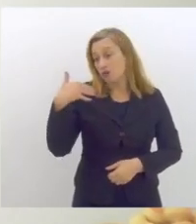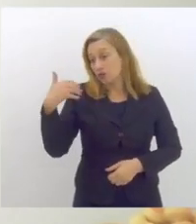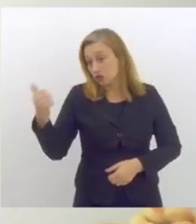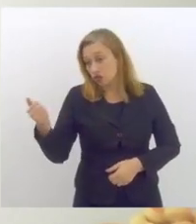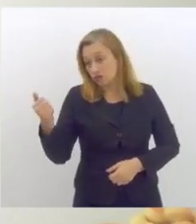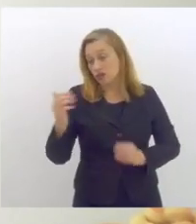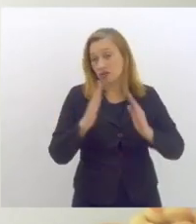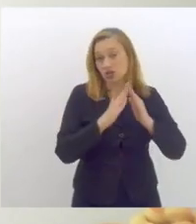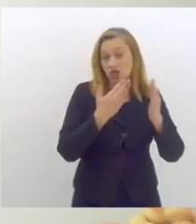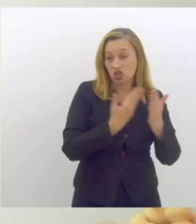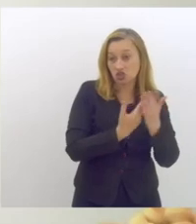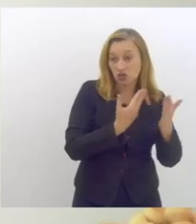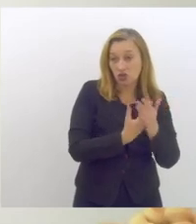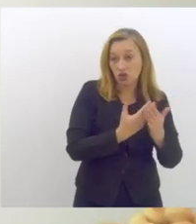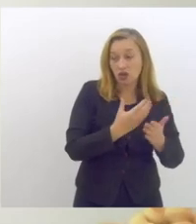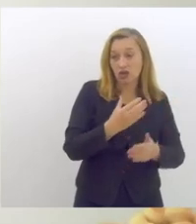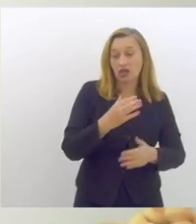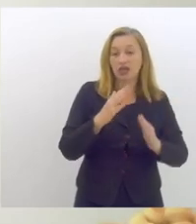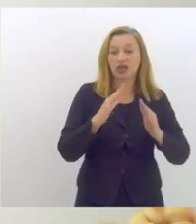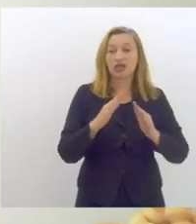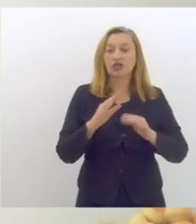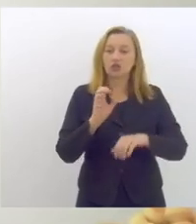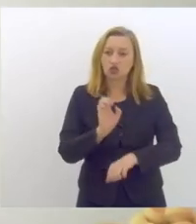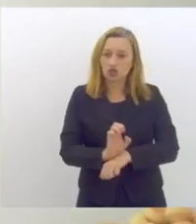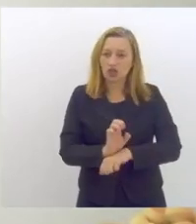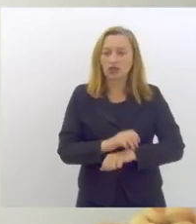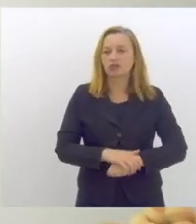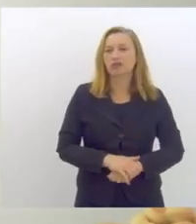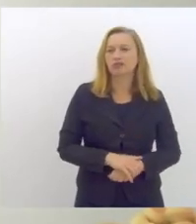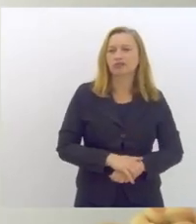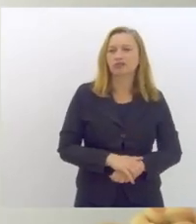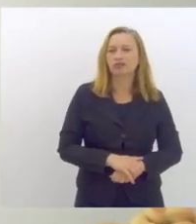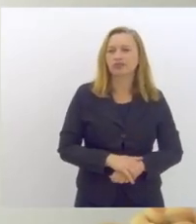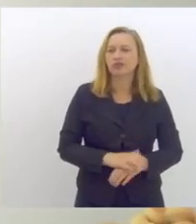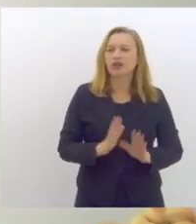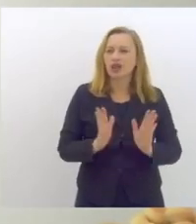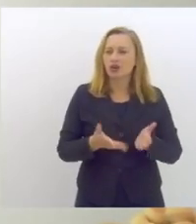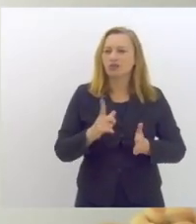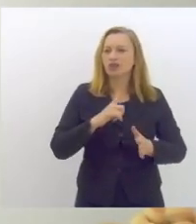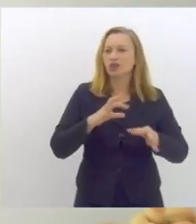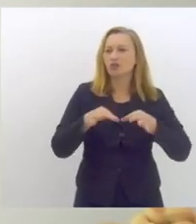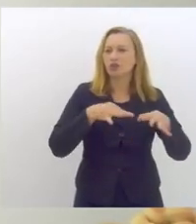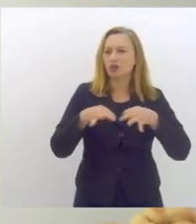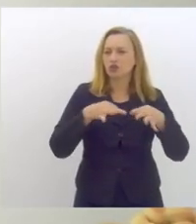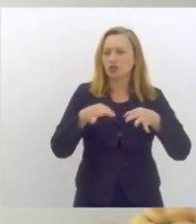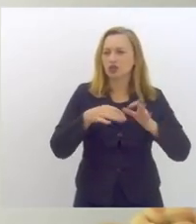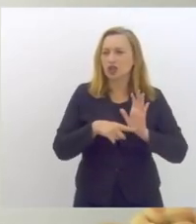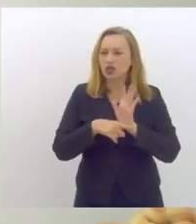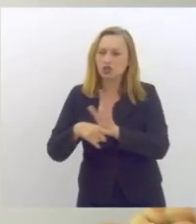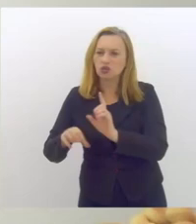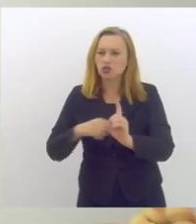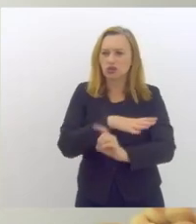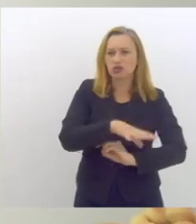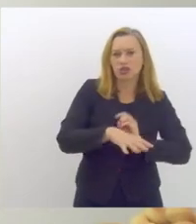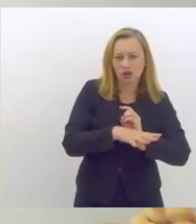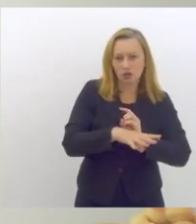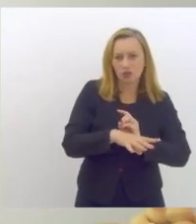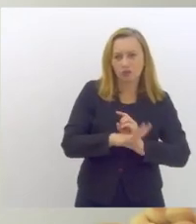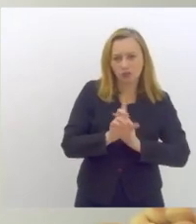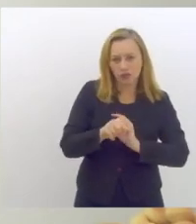na escola Sturge que é uma escola estadual que agora tem um projeto de assistente social nas escolas